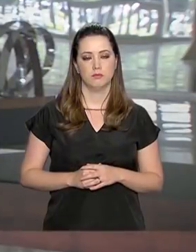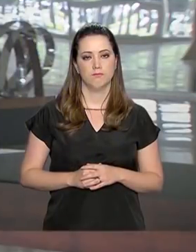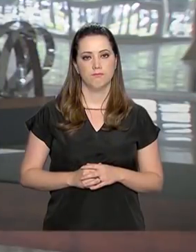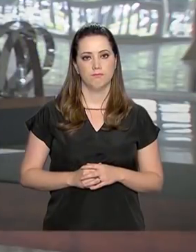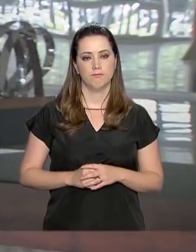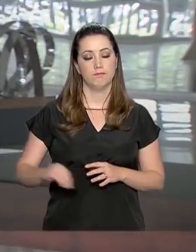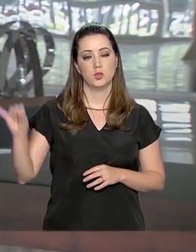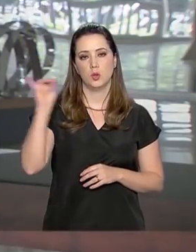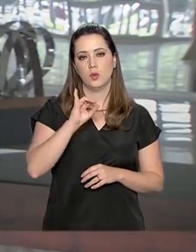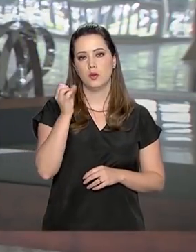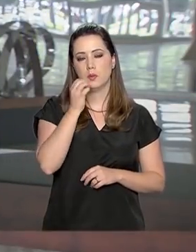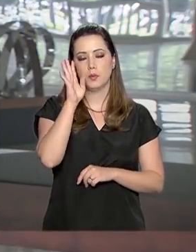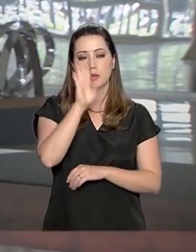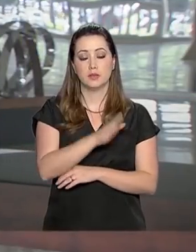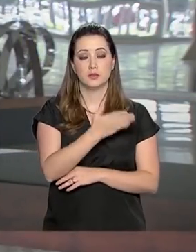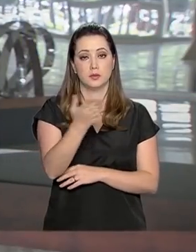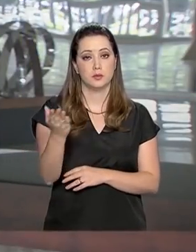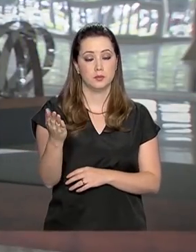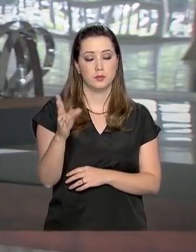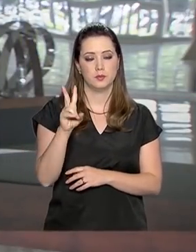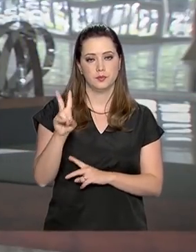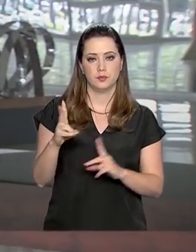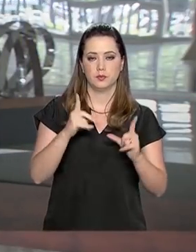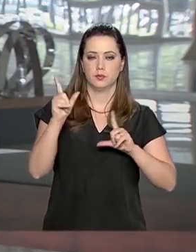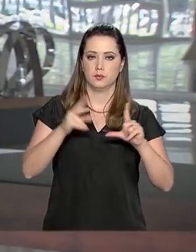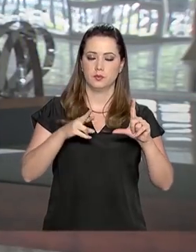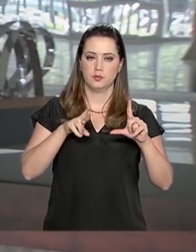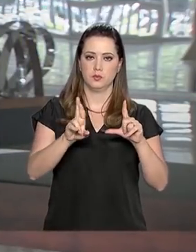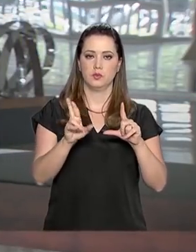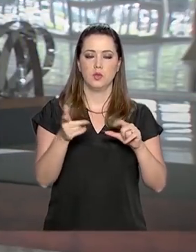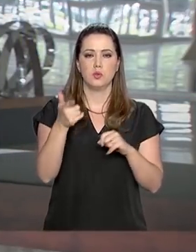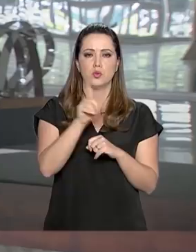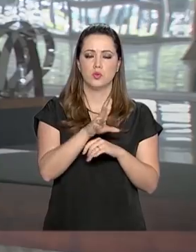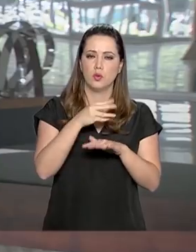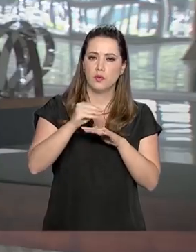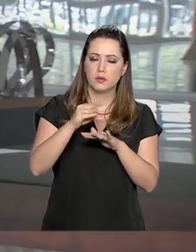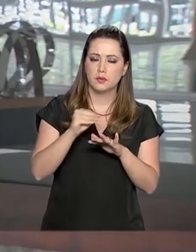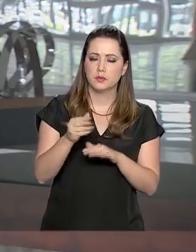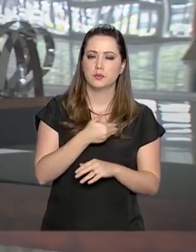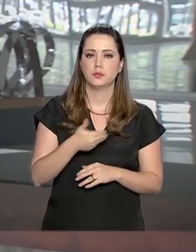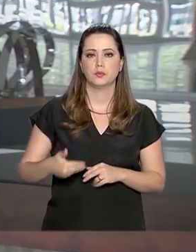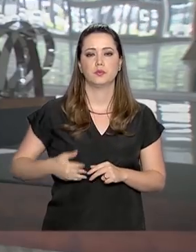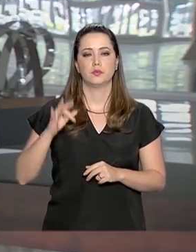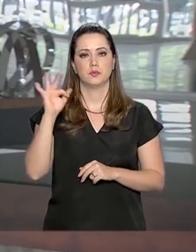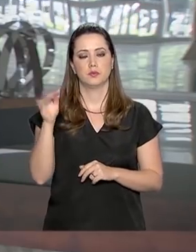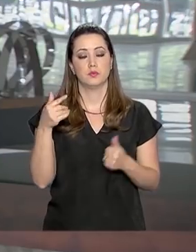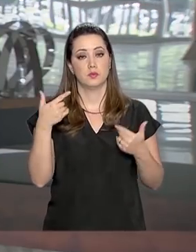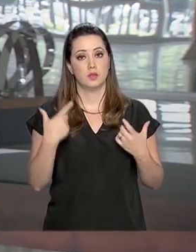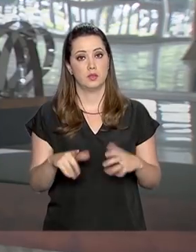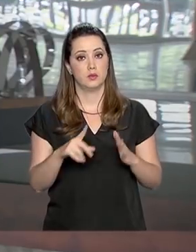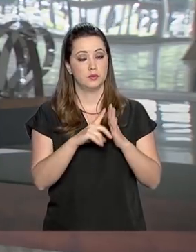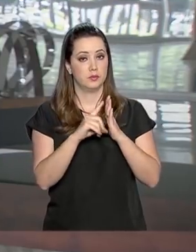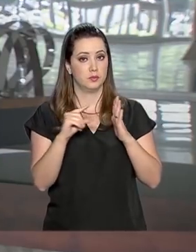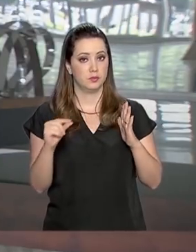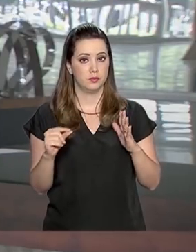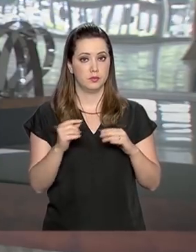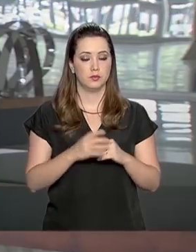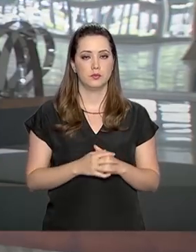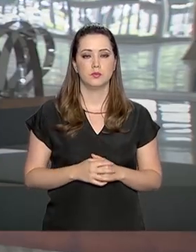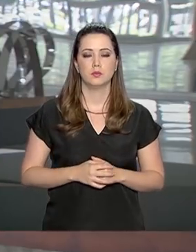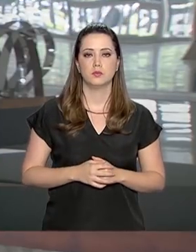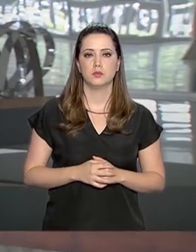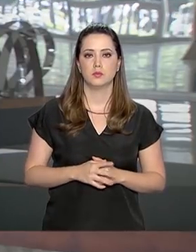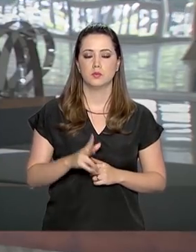Boa tarde, para você que acompanha a programação da TVNBR, voltamos com informações do governo federal direto aqui do Palácio do Planalto.